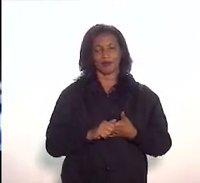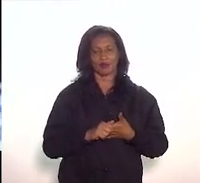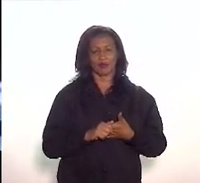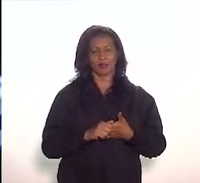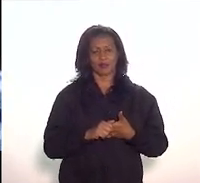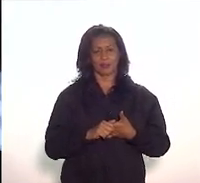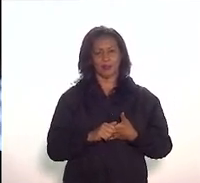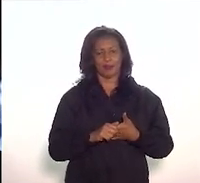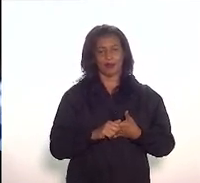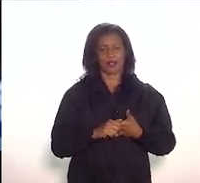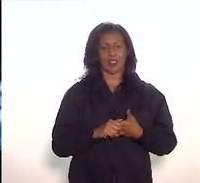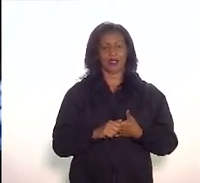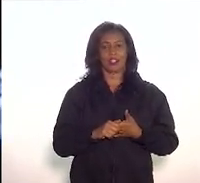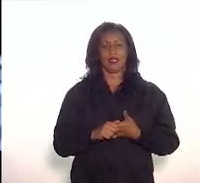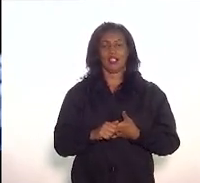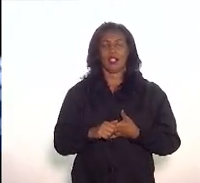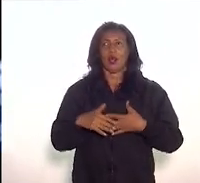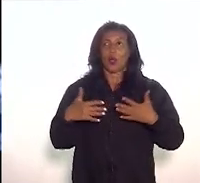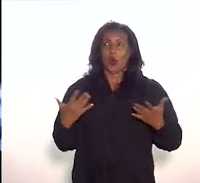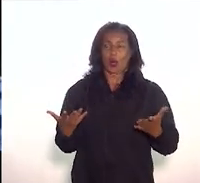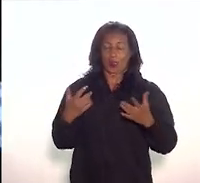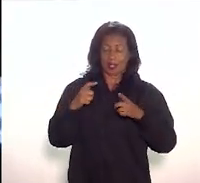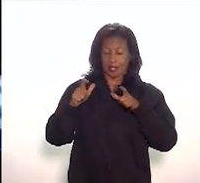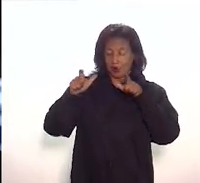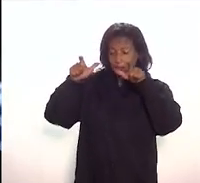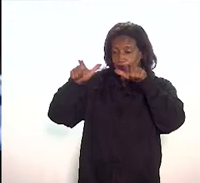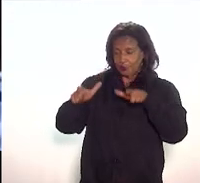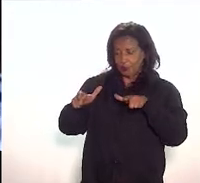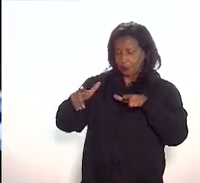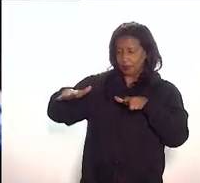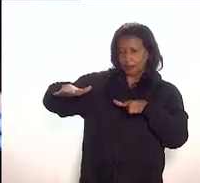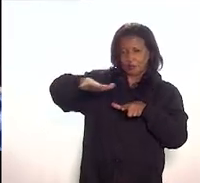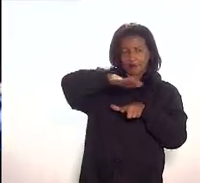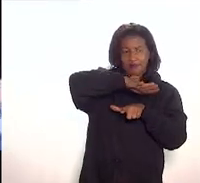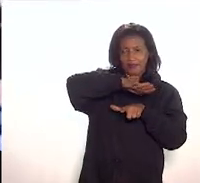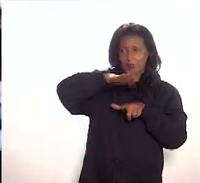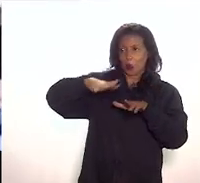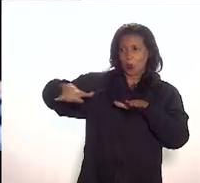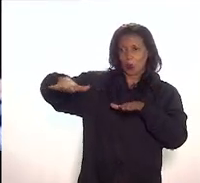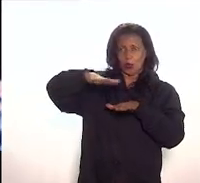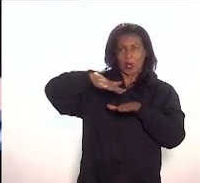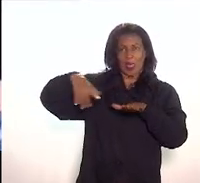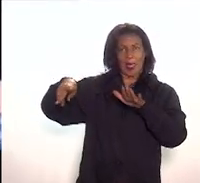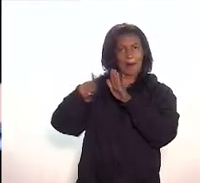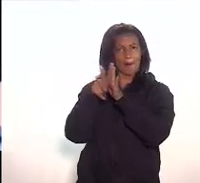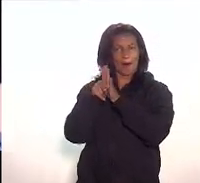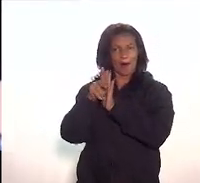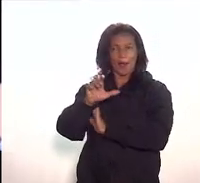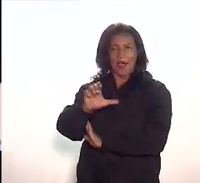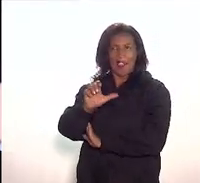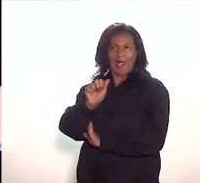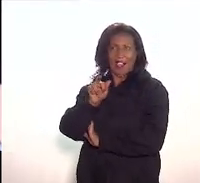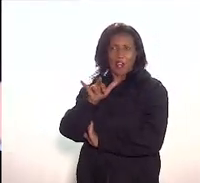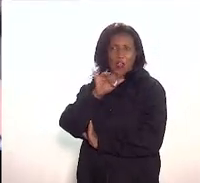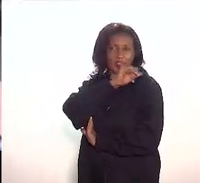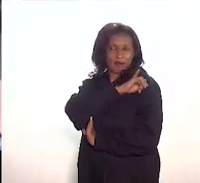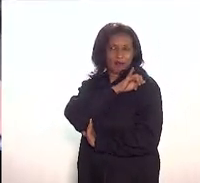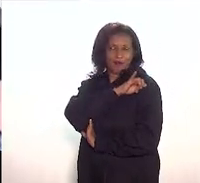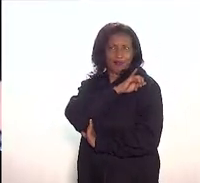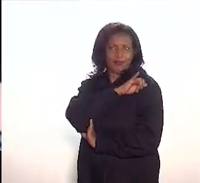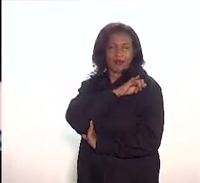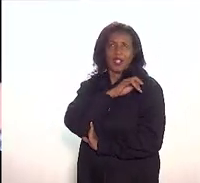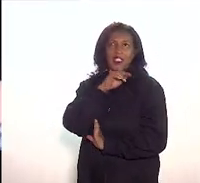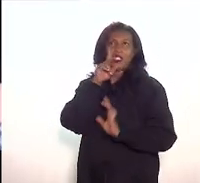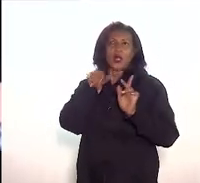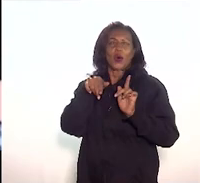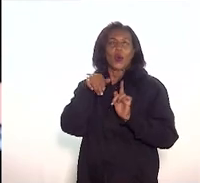Ora, se esse espaço é um espaço que é um berço da civilização carioca, vamos falar, fala aí o nosso grande historiador Paulo